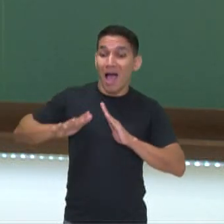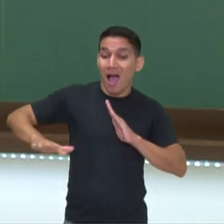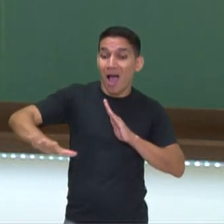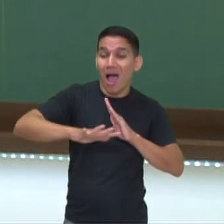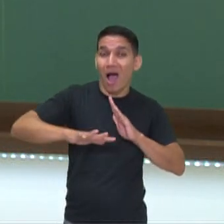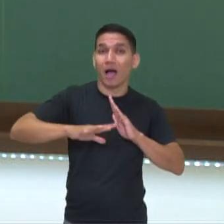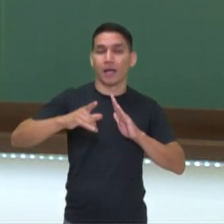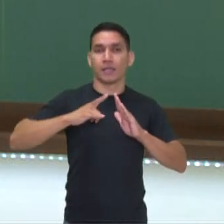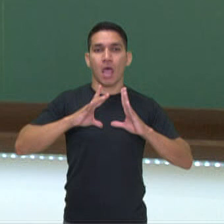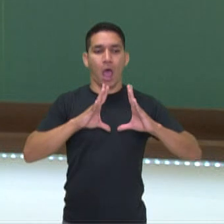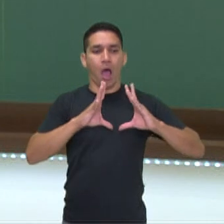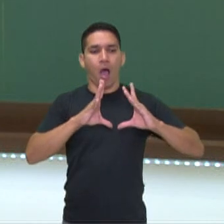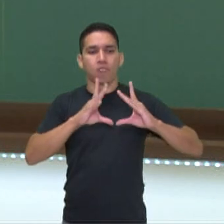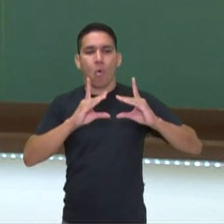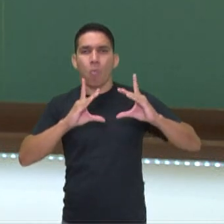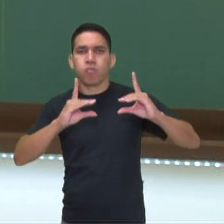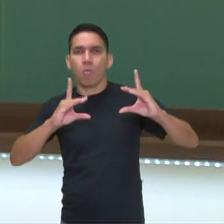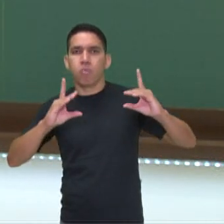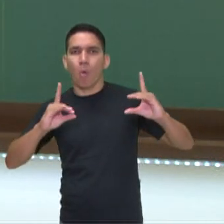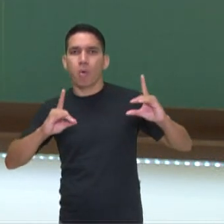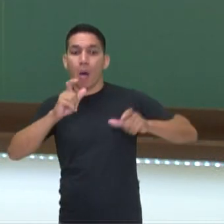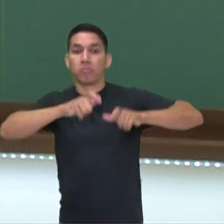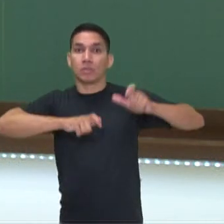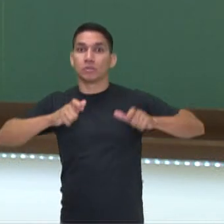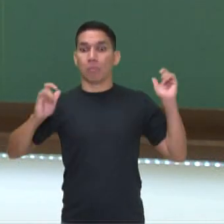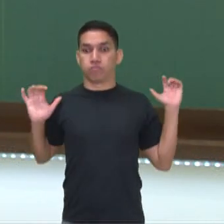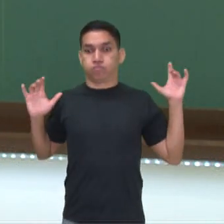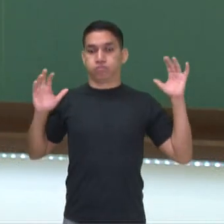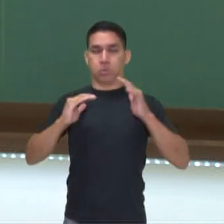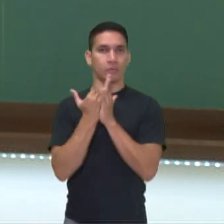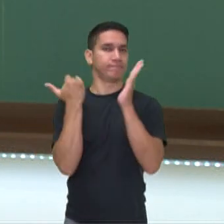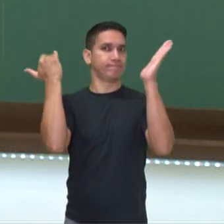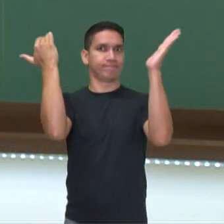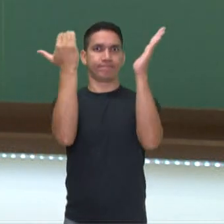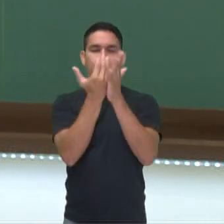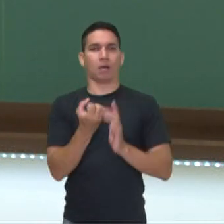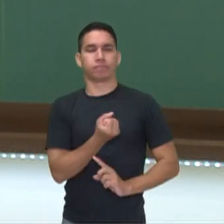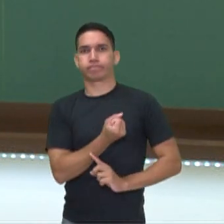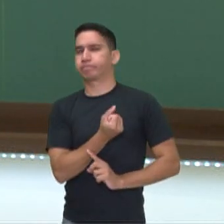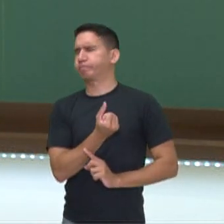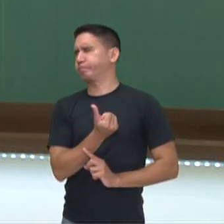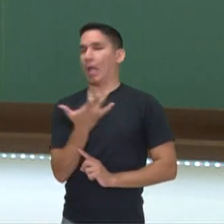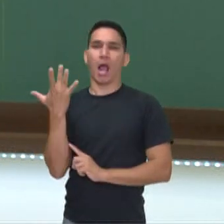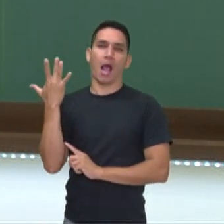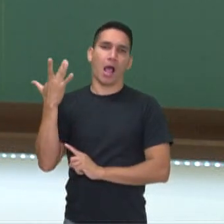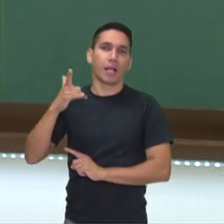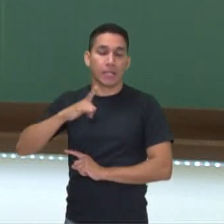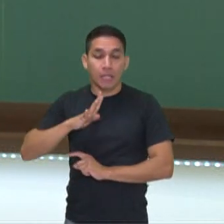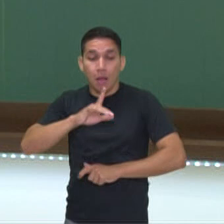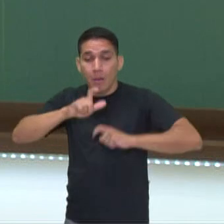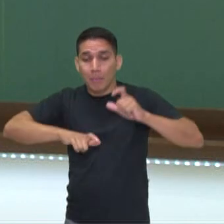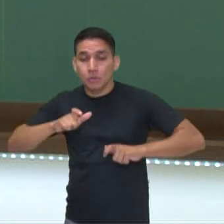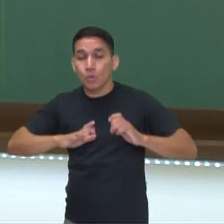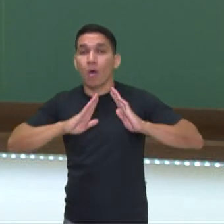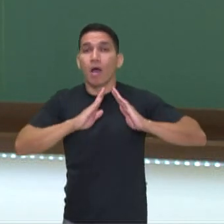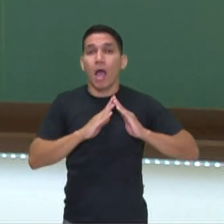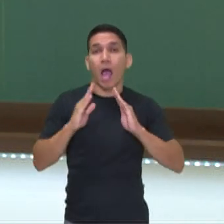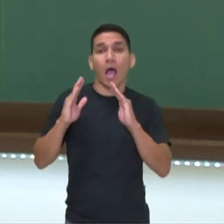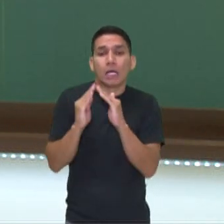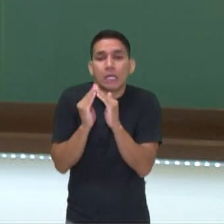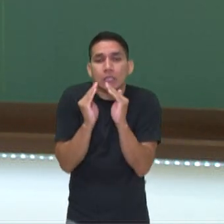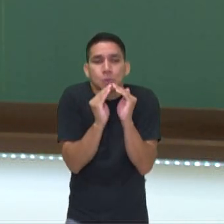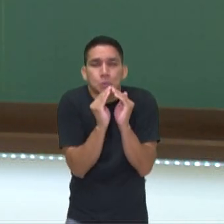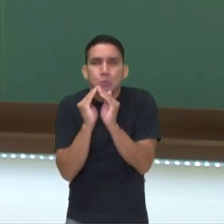densidade populacional bastante elevada, aonde as pessoas estão ali estabelecidas em casas,